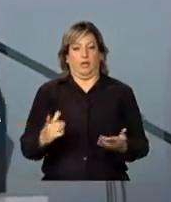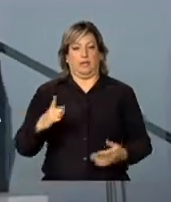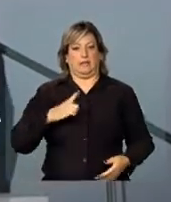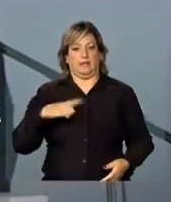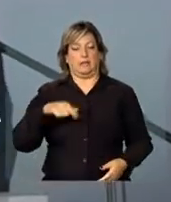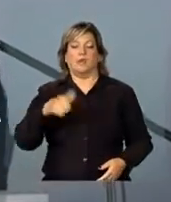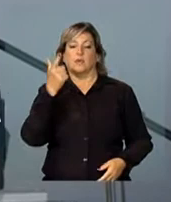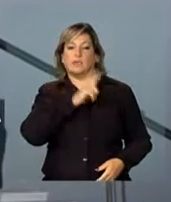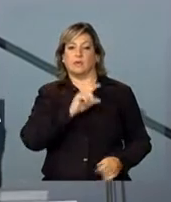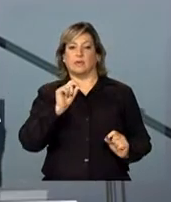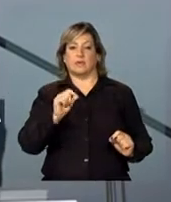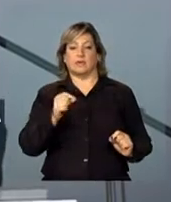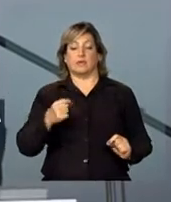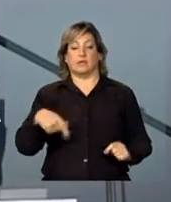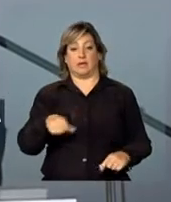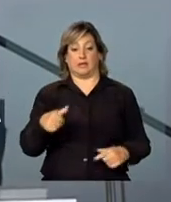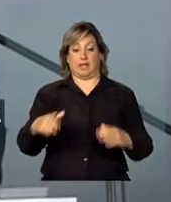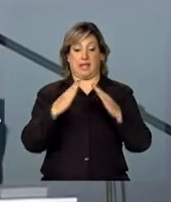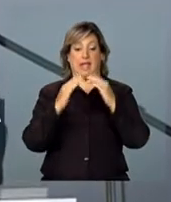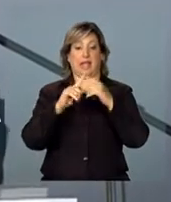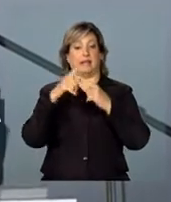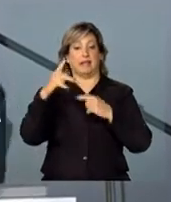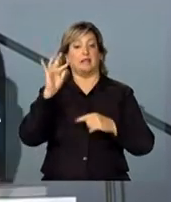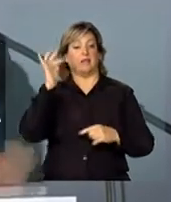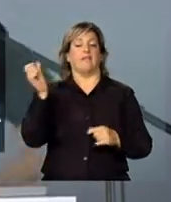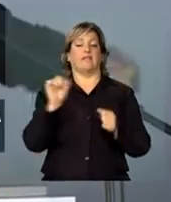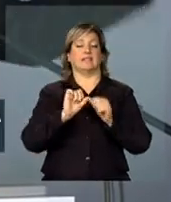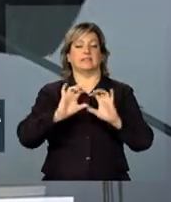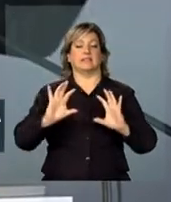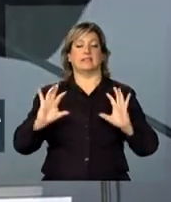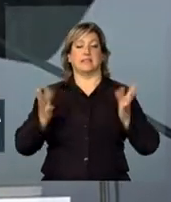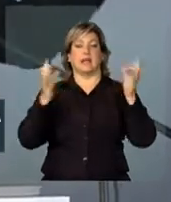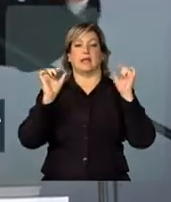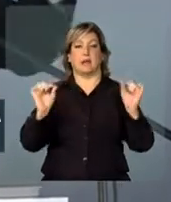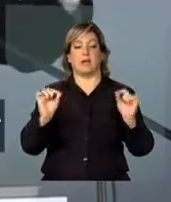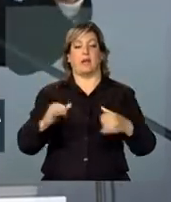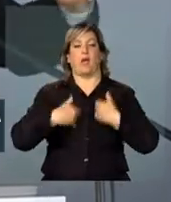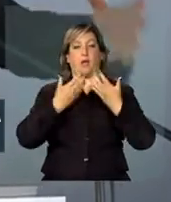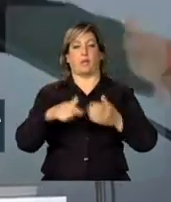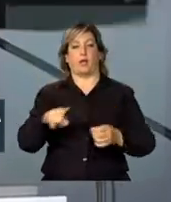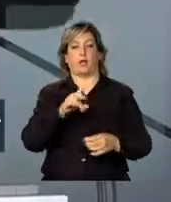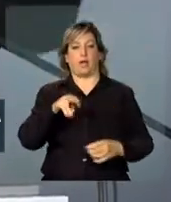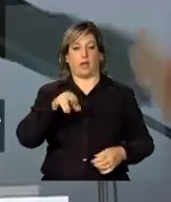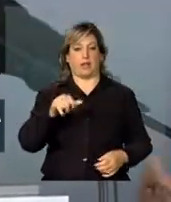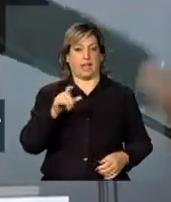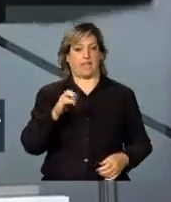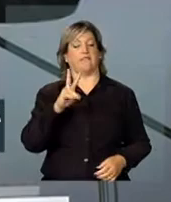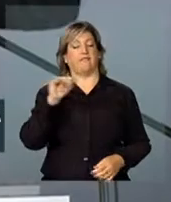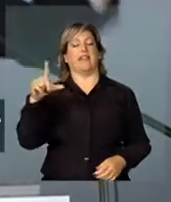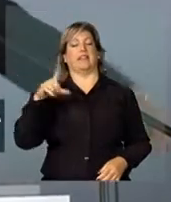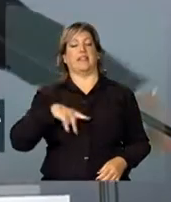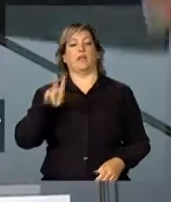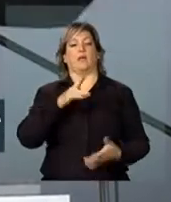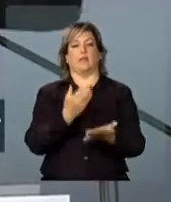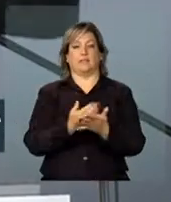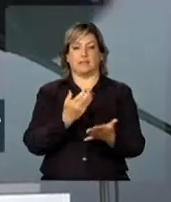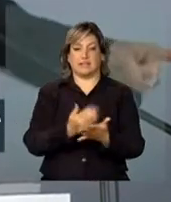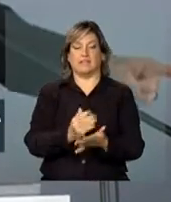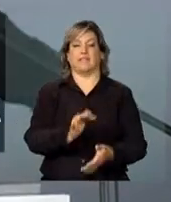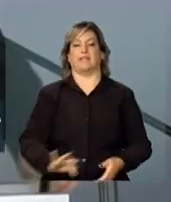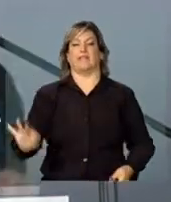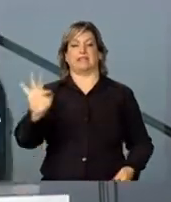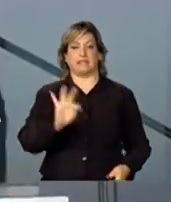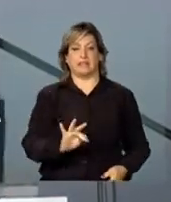conquista. E nós vamos ter que ir na igreja dele e fazer uma celebração para comemorar que a Zona Leste vai ter uma Universidade